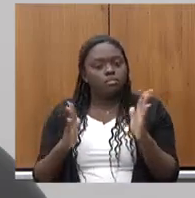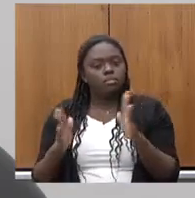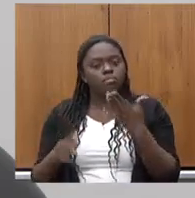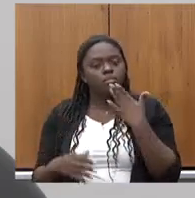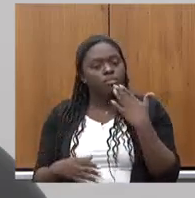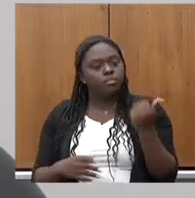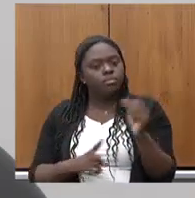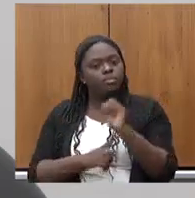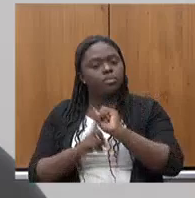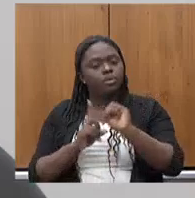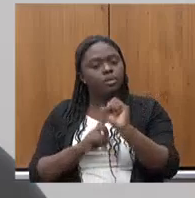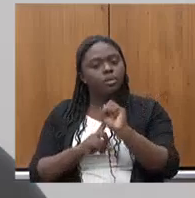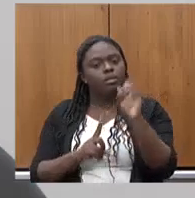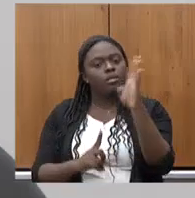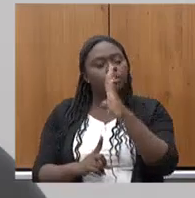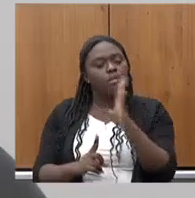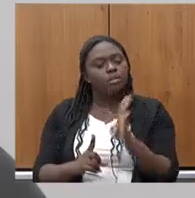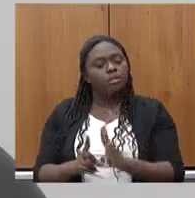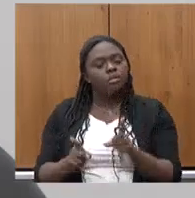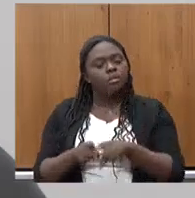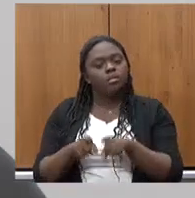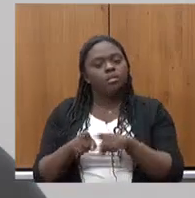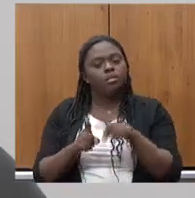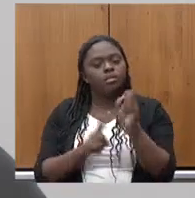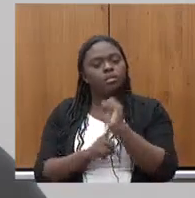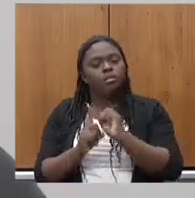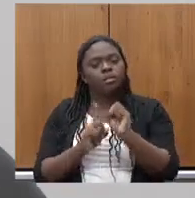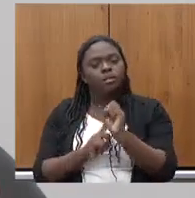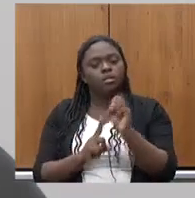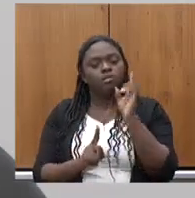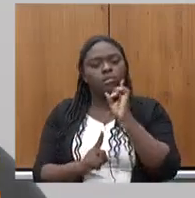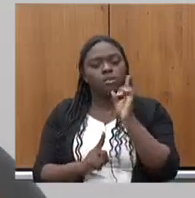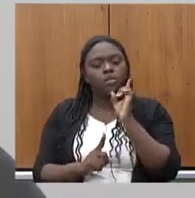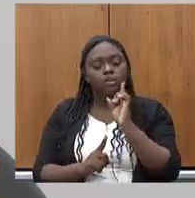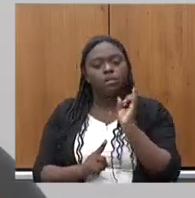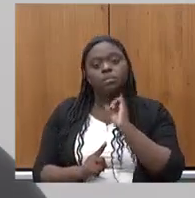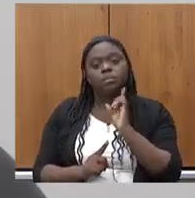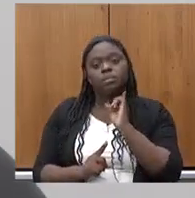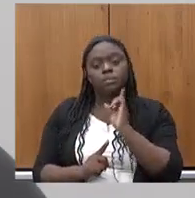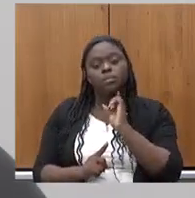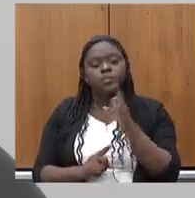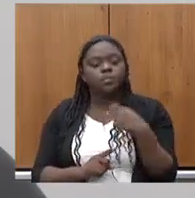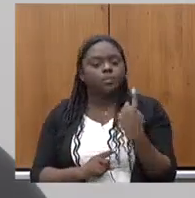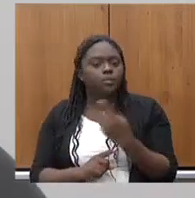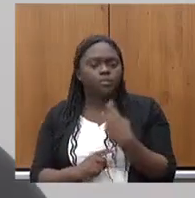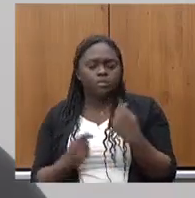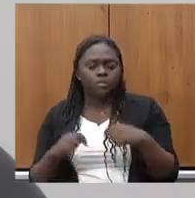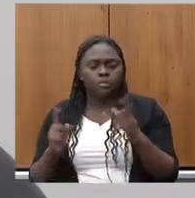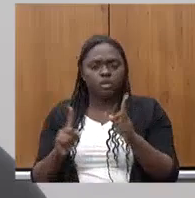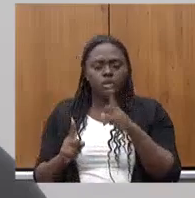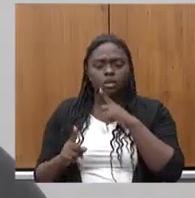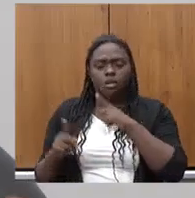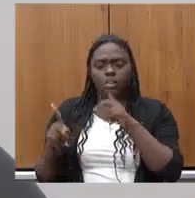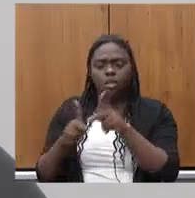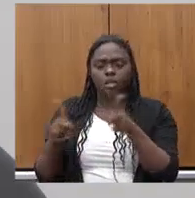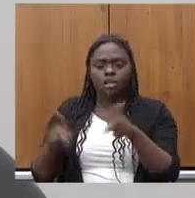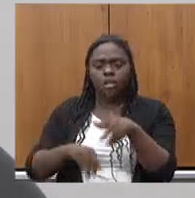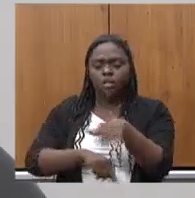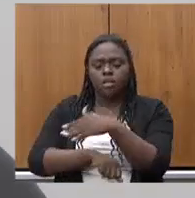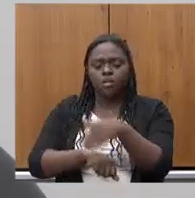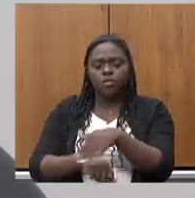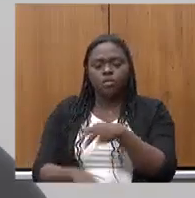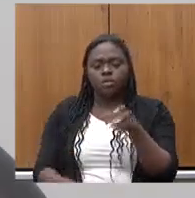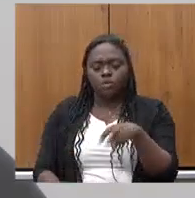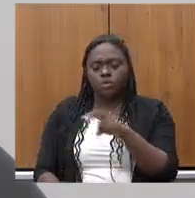sociedade brasileira e na sociedade mineira que nós não tenhamos que ter as nossas professoras nas ruas andando